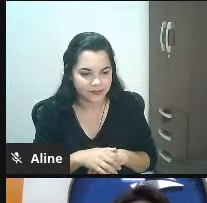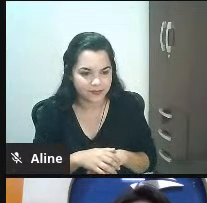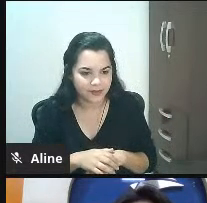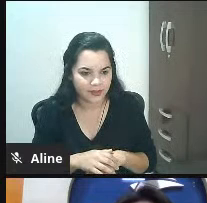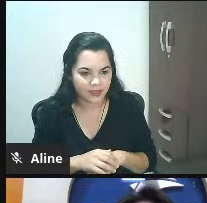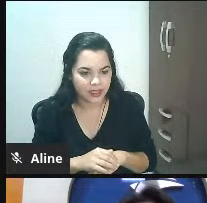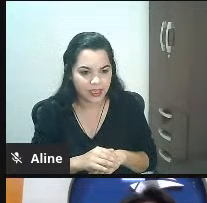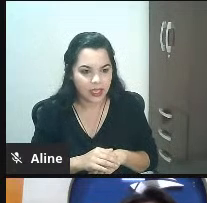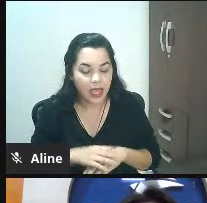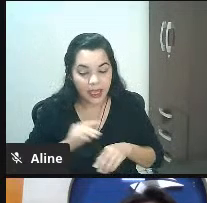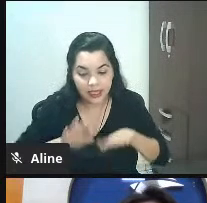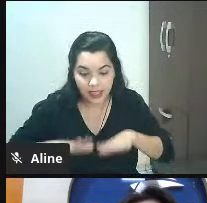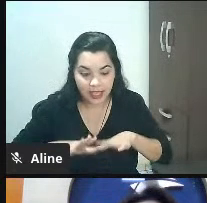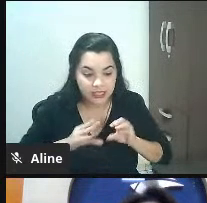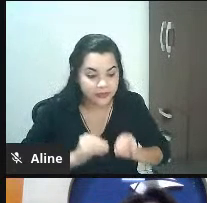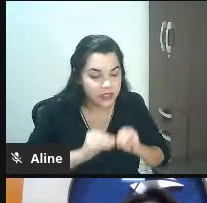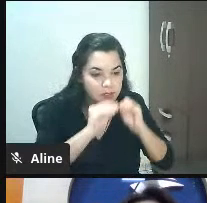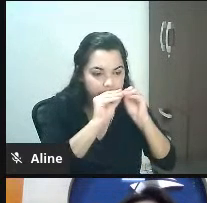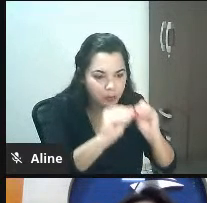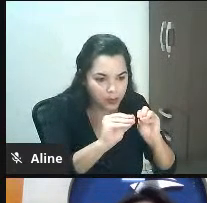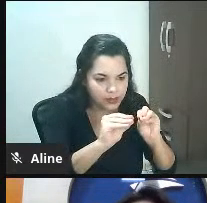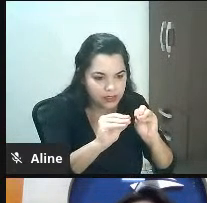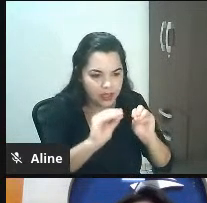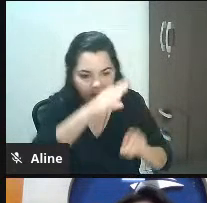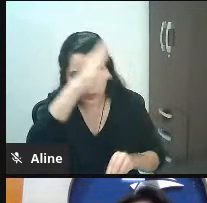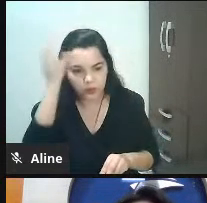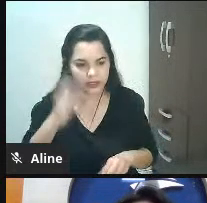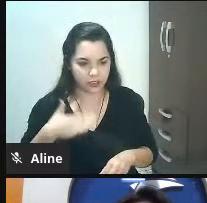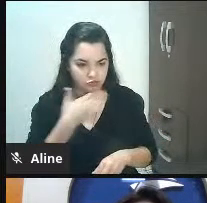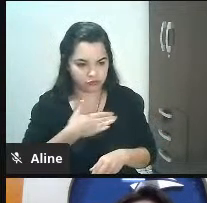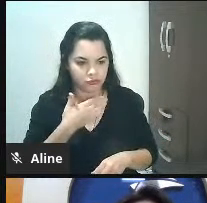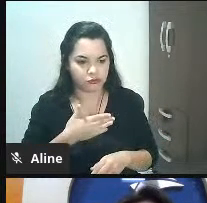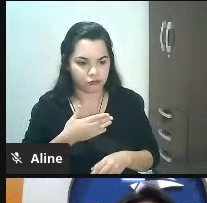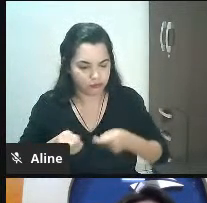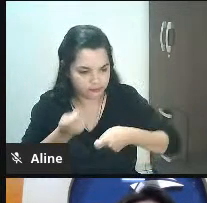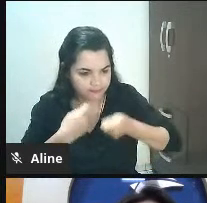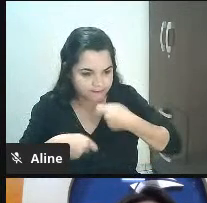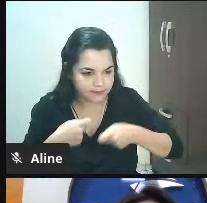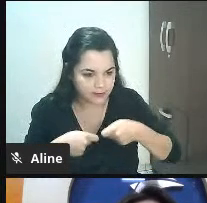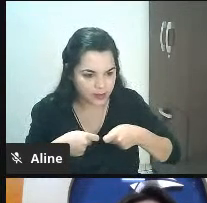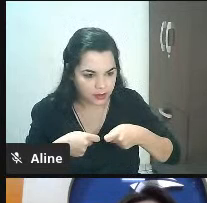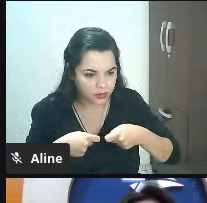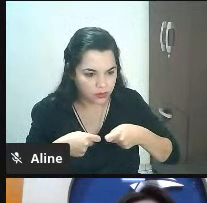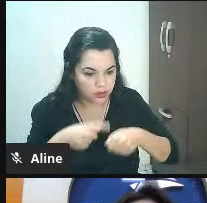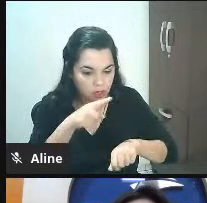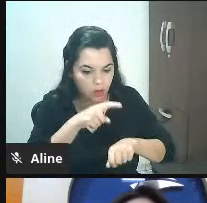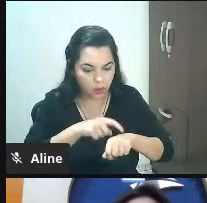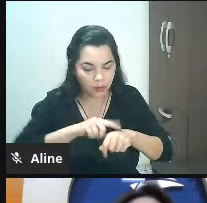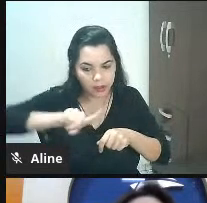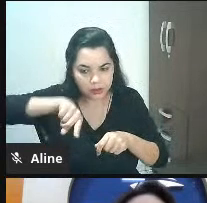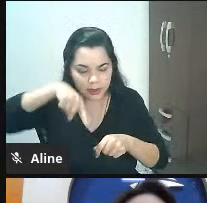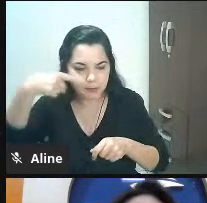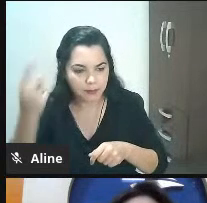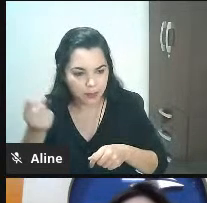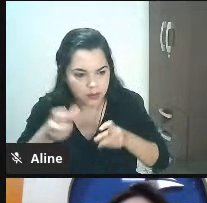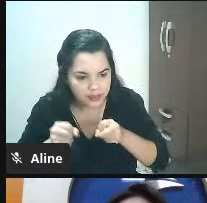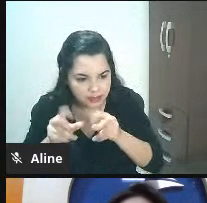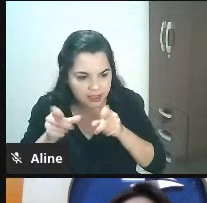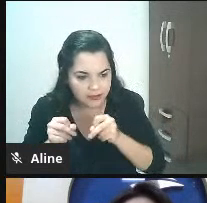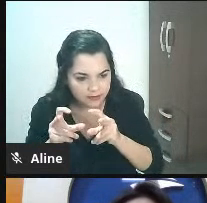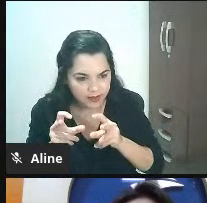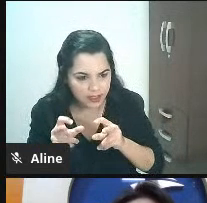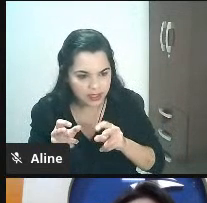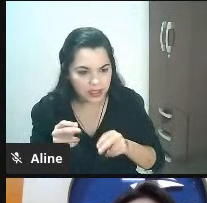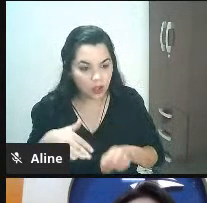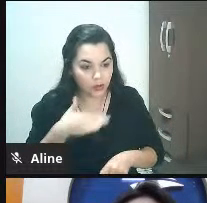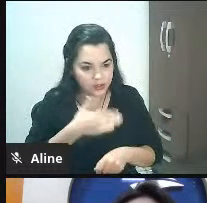Ponto. Não. Isso não é pós-venda. Você está preenchendo um formulário. Pós-venda é E aí, Chayra? Gostou da minha loja? Gostei. Que